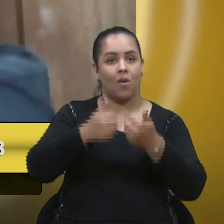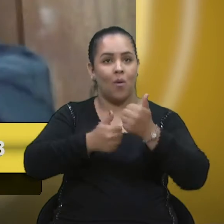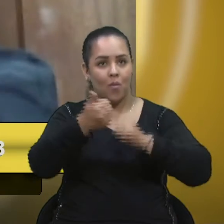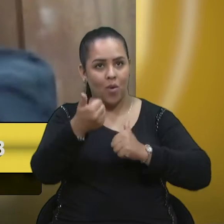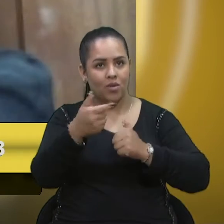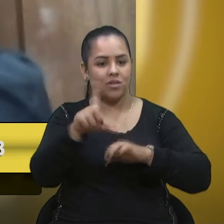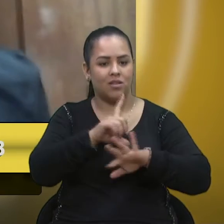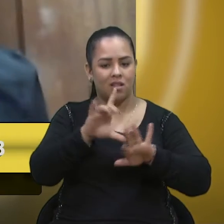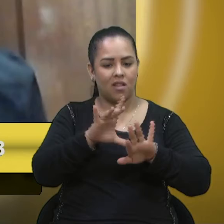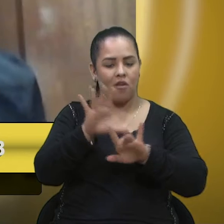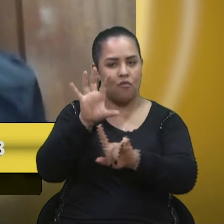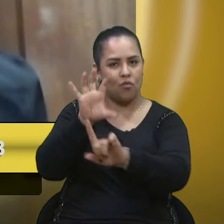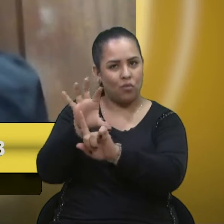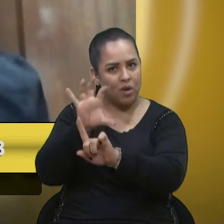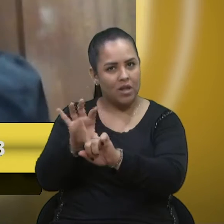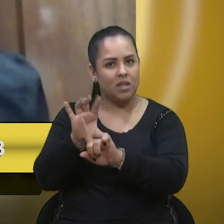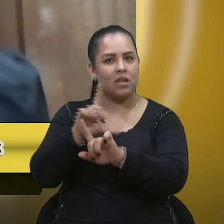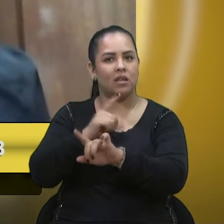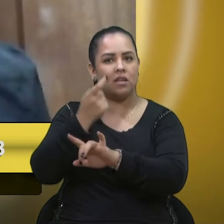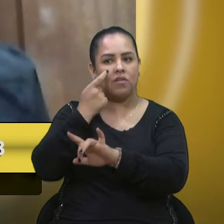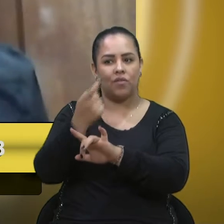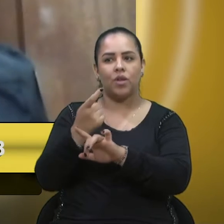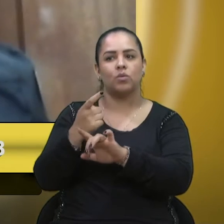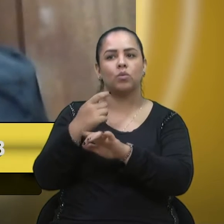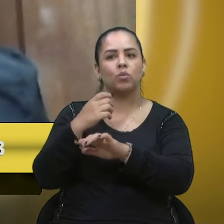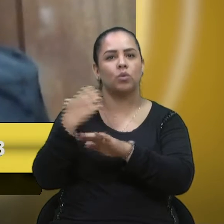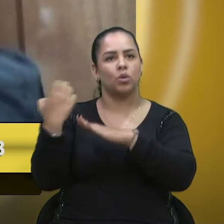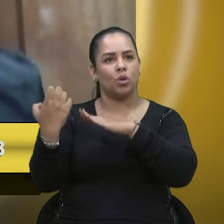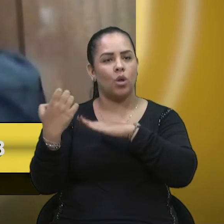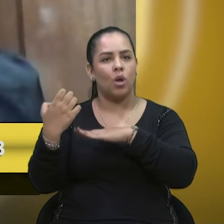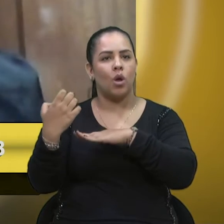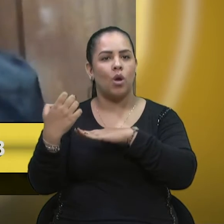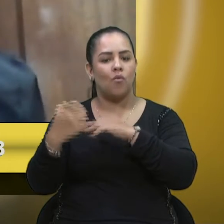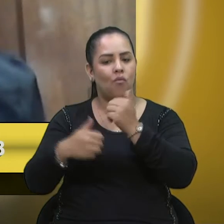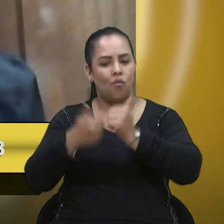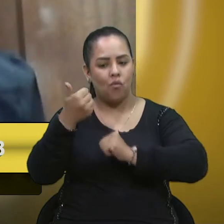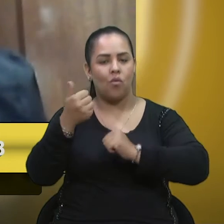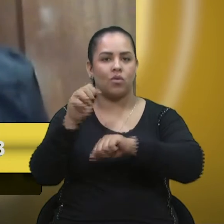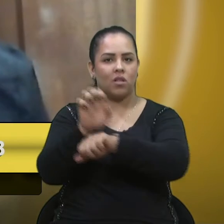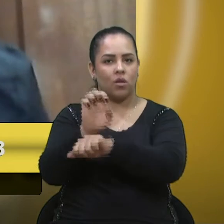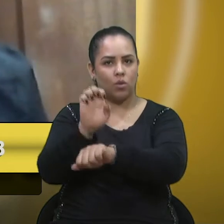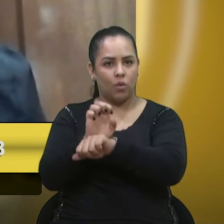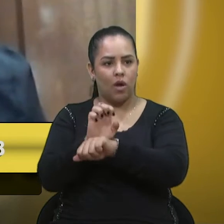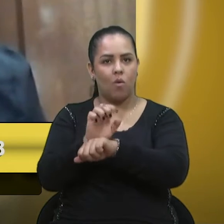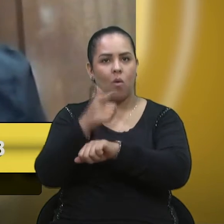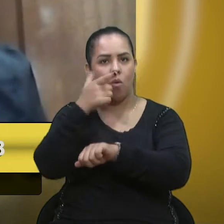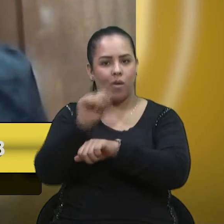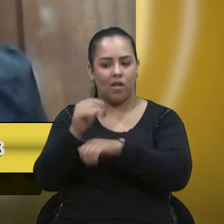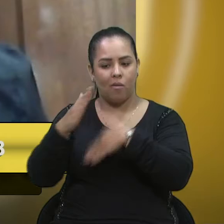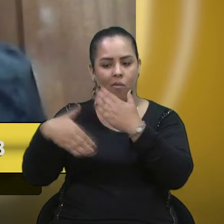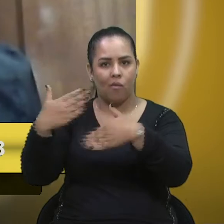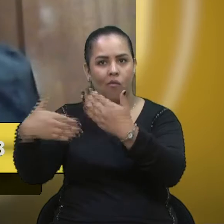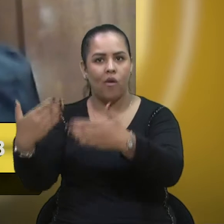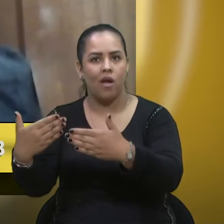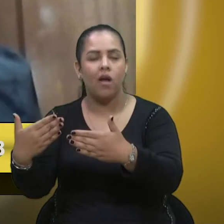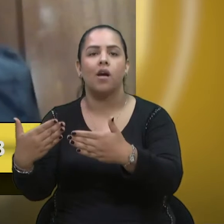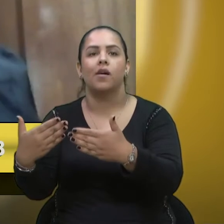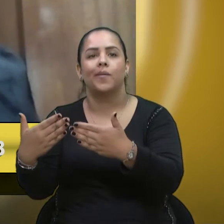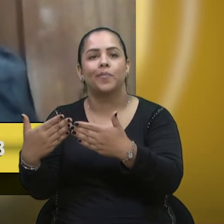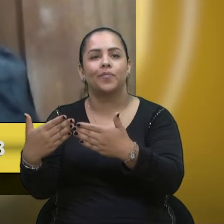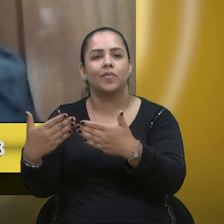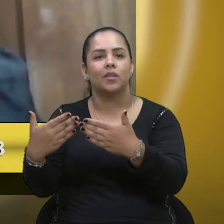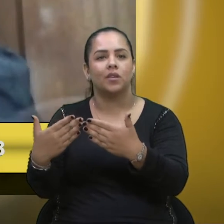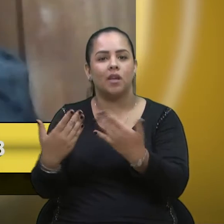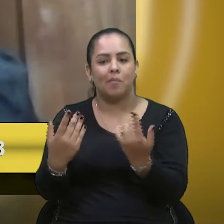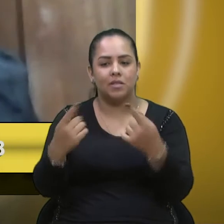essa influência que ele tem no esporte estadual. Começa a acelerar esse processo. A parceria e